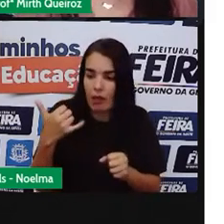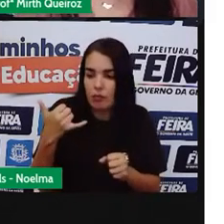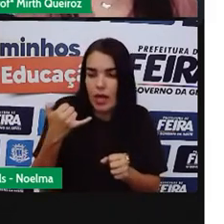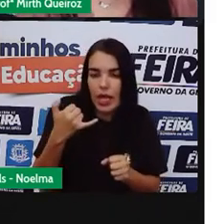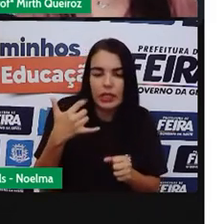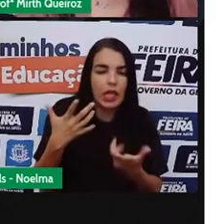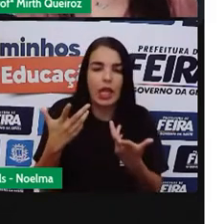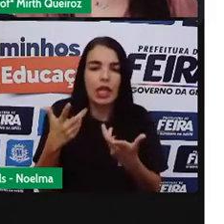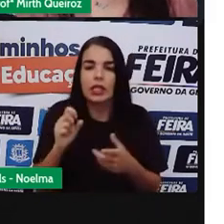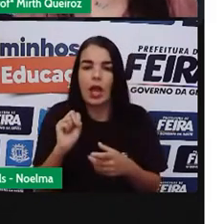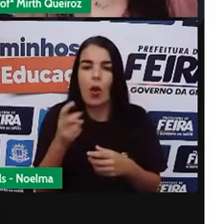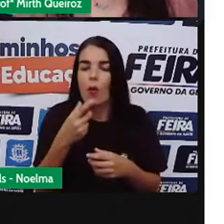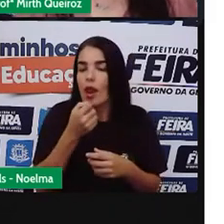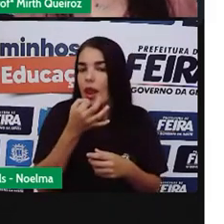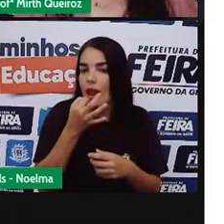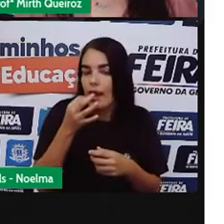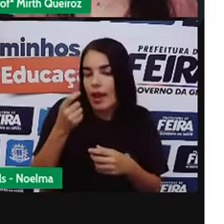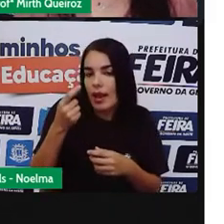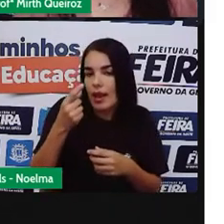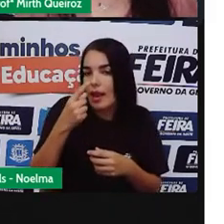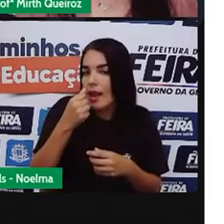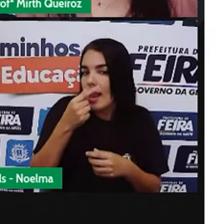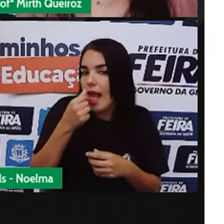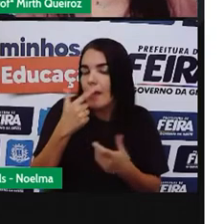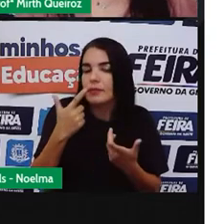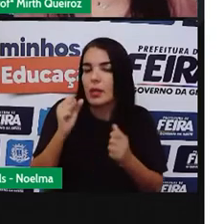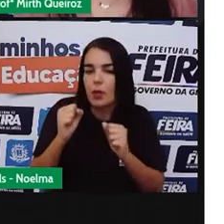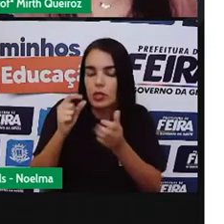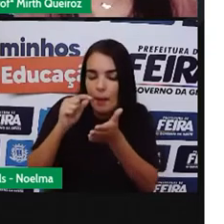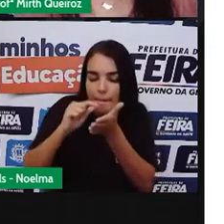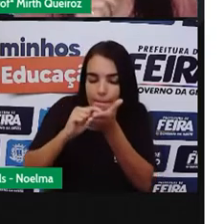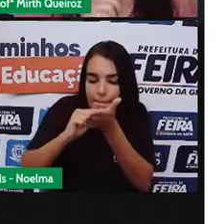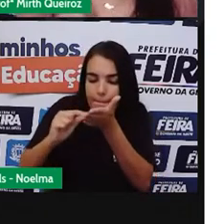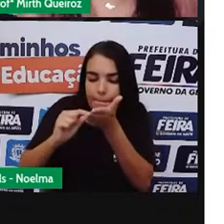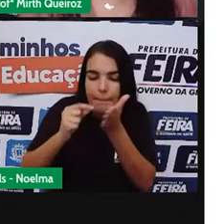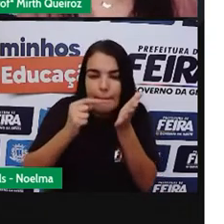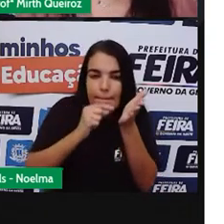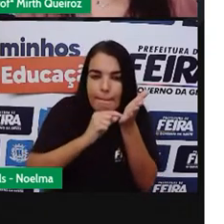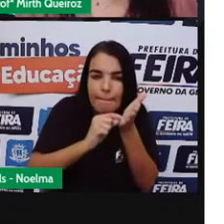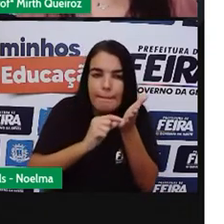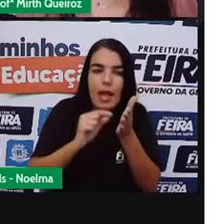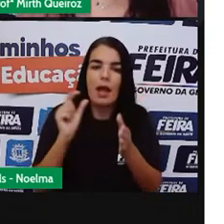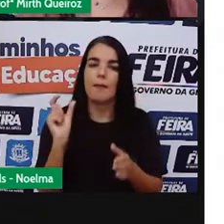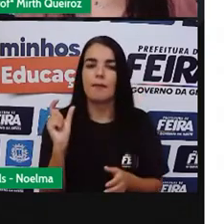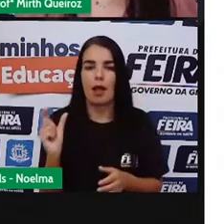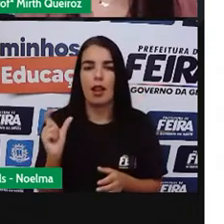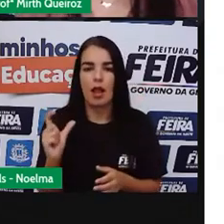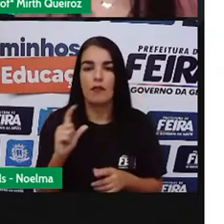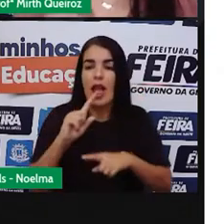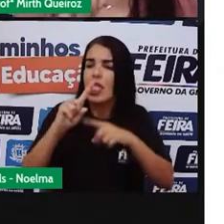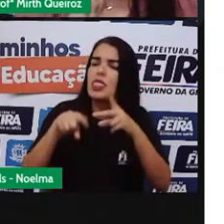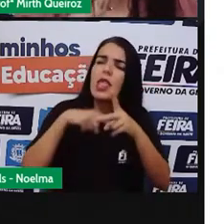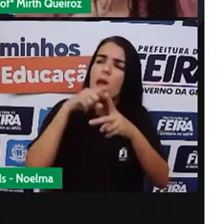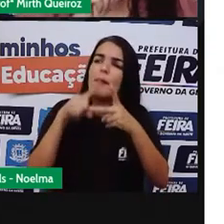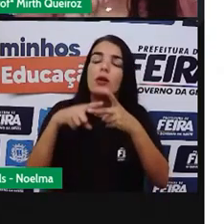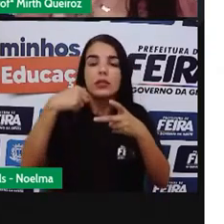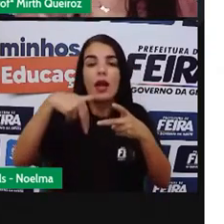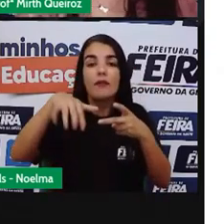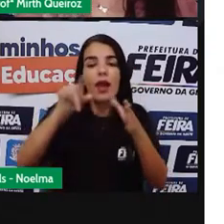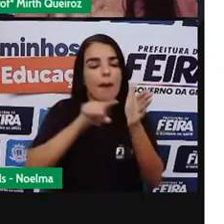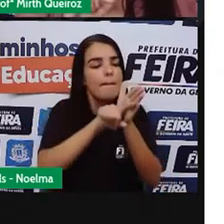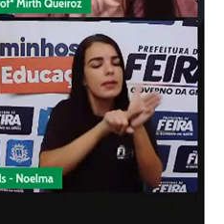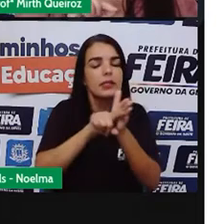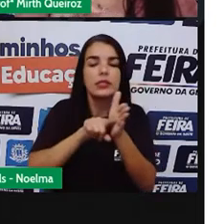do tipo de texto que você tem em mão. Se você pode ali fazer alguma marcação. Então, vão